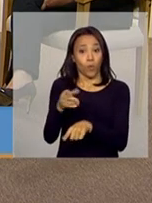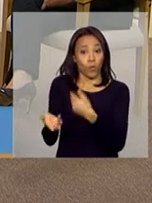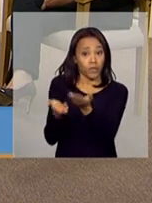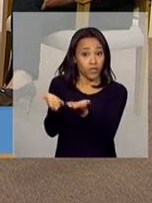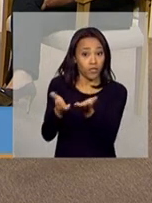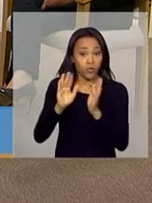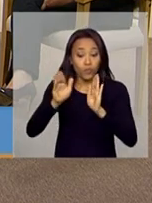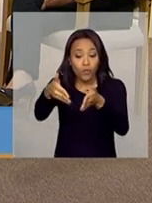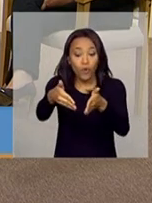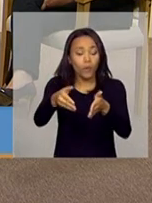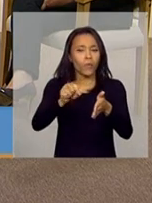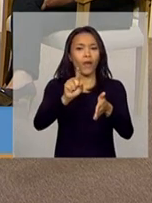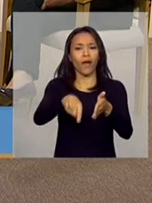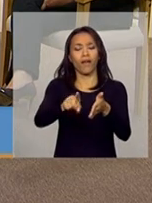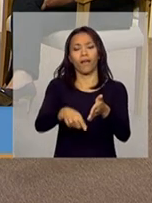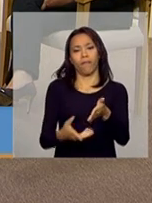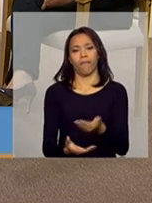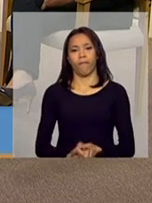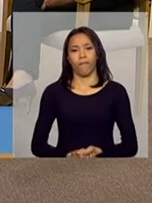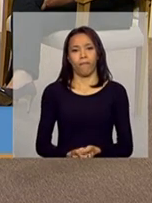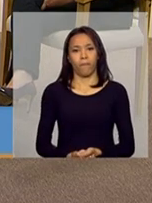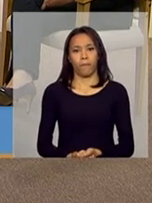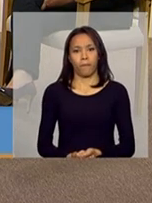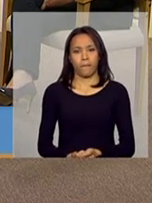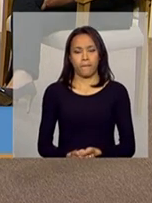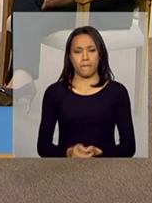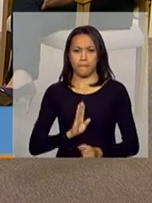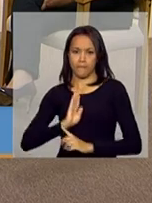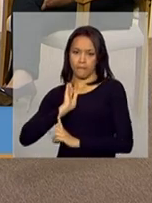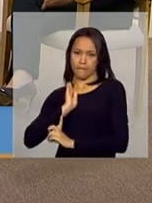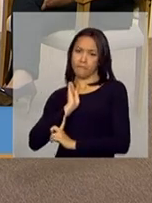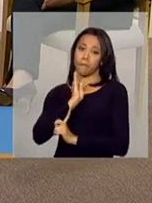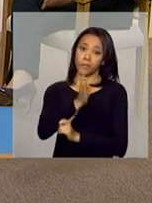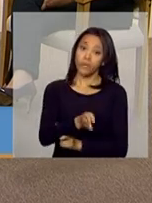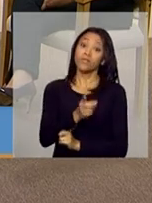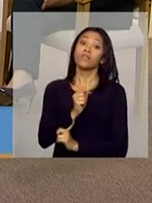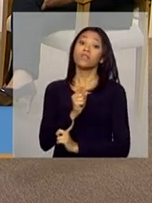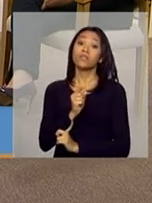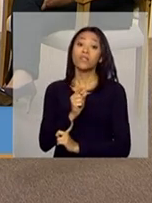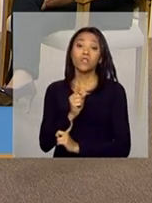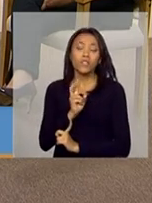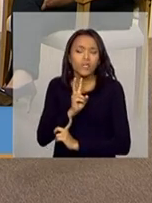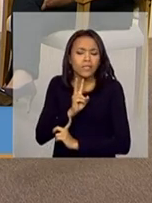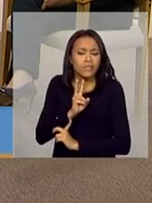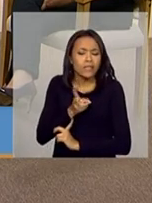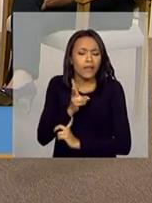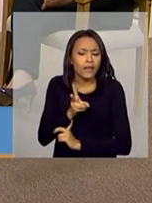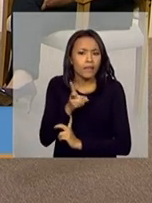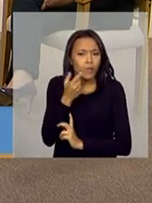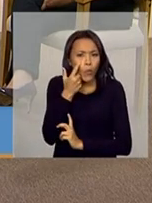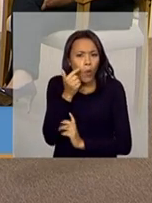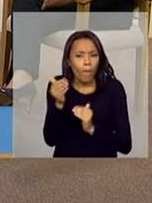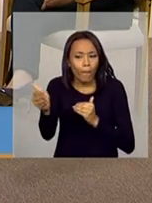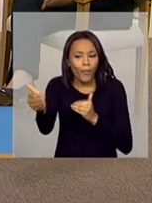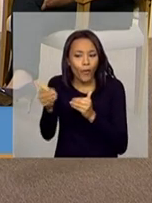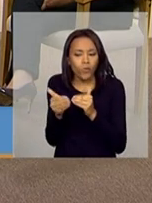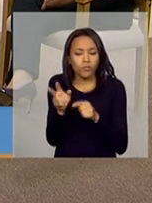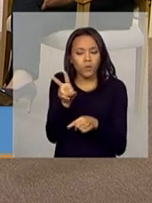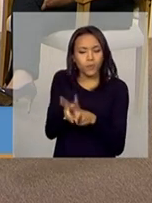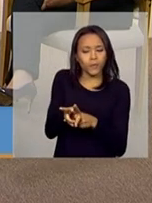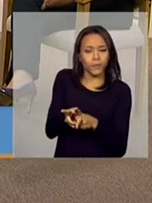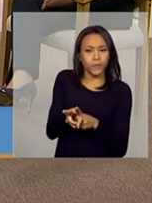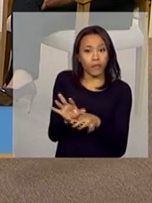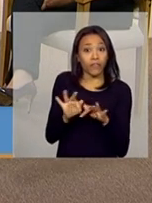foco mais direto e mais contínuo, um olhar mais presente naquela família. Então, de repente,